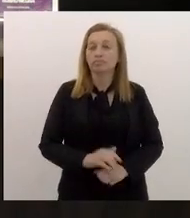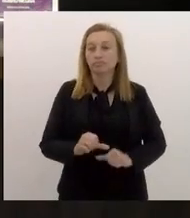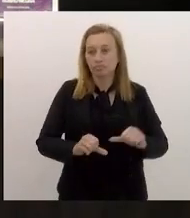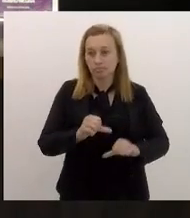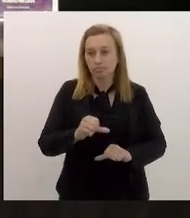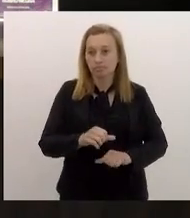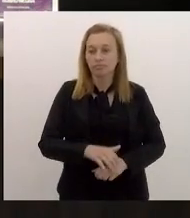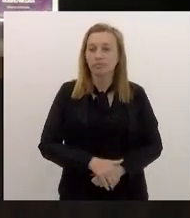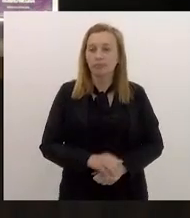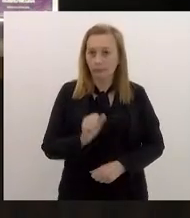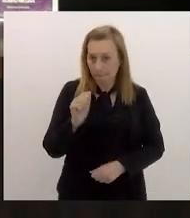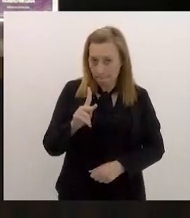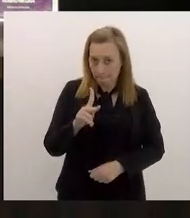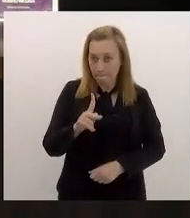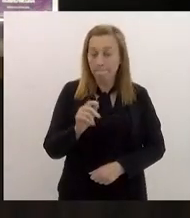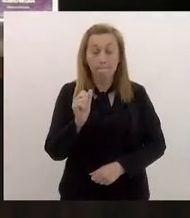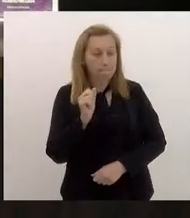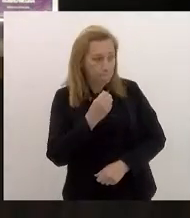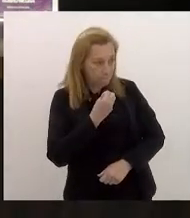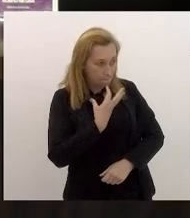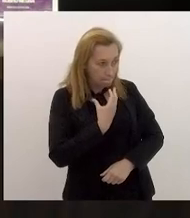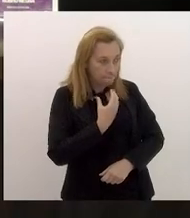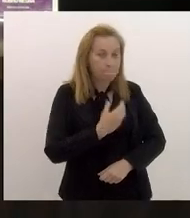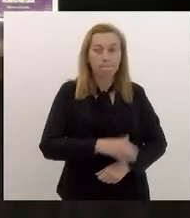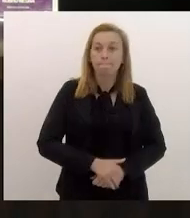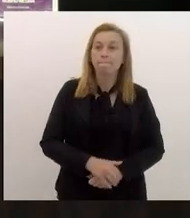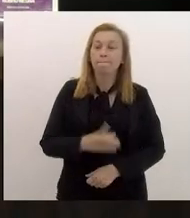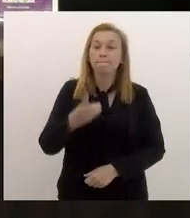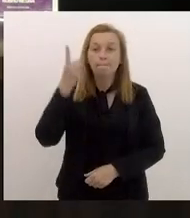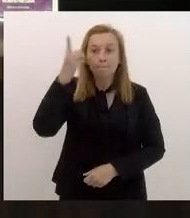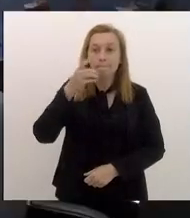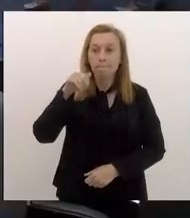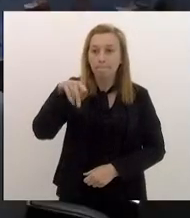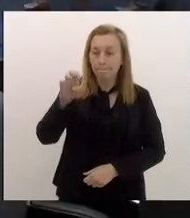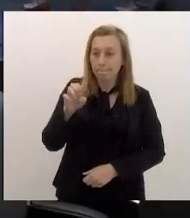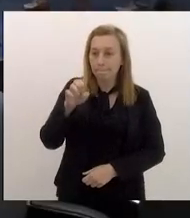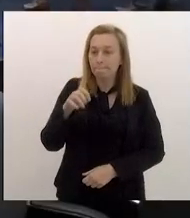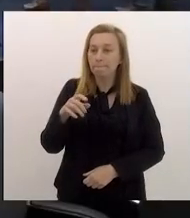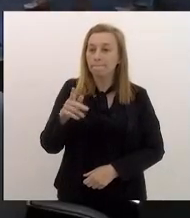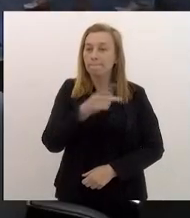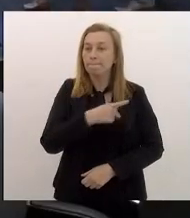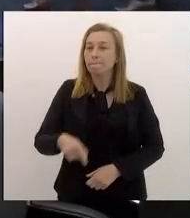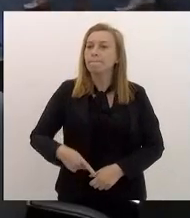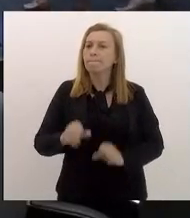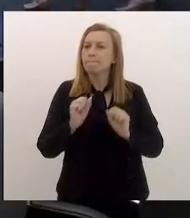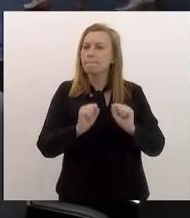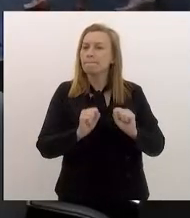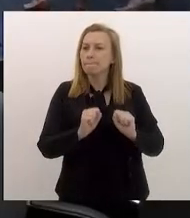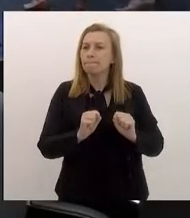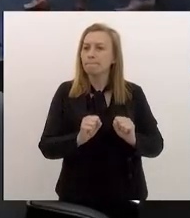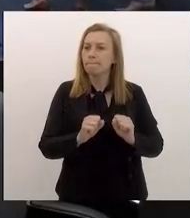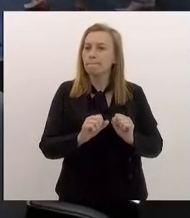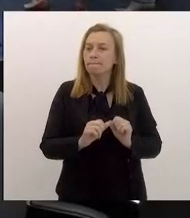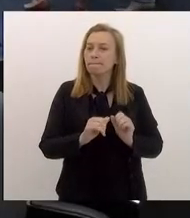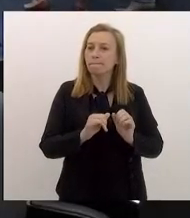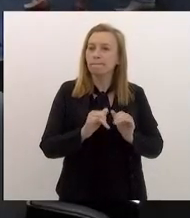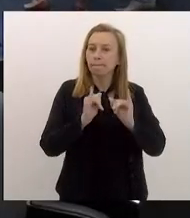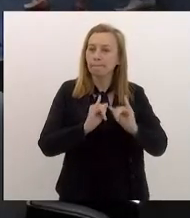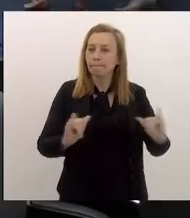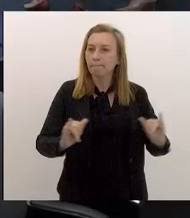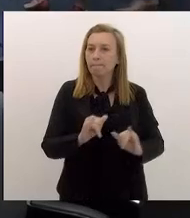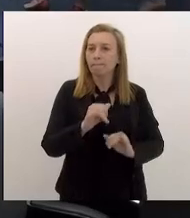Mudanças. Ok? Está bom. Deputado Alexandre. Presidente, gostaria de saber se é possível a republicação do projeto